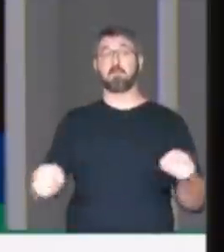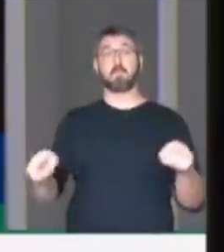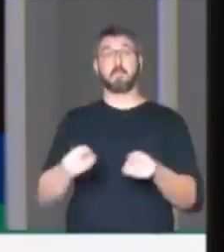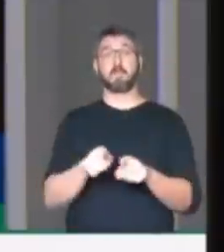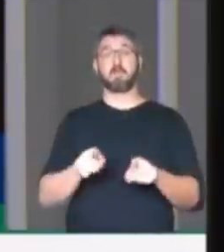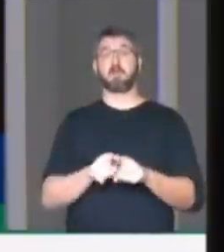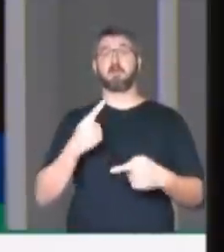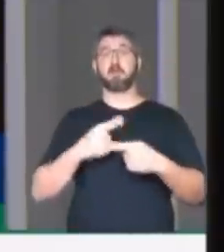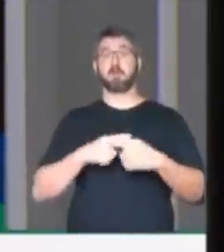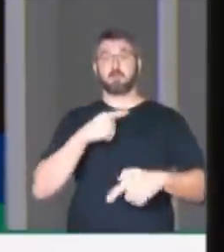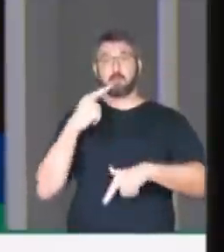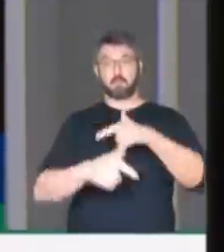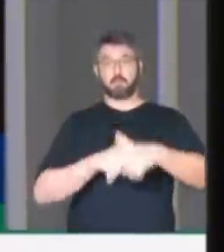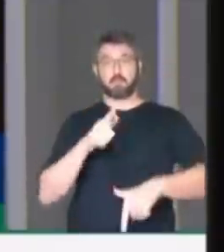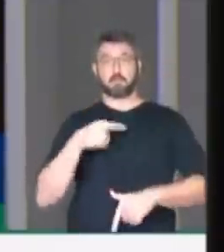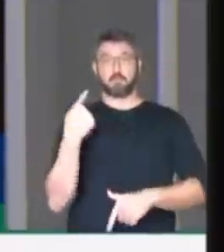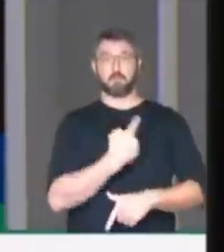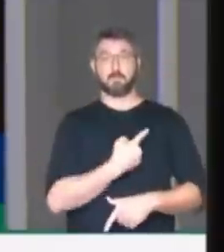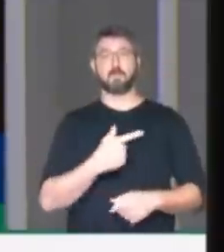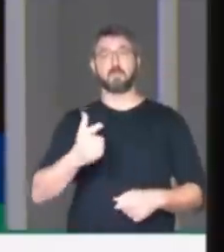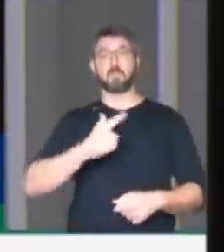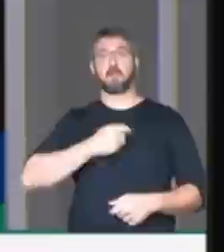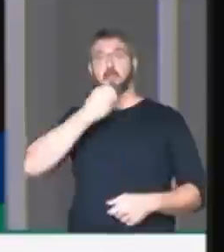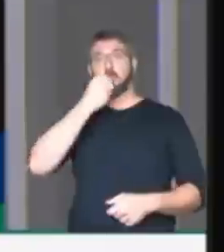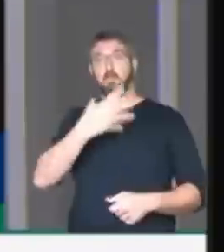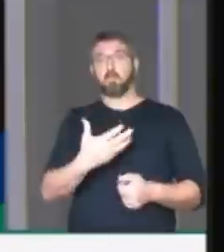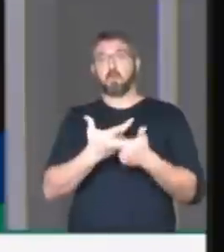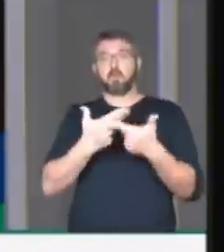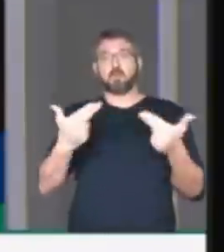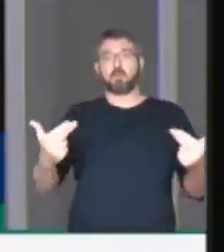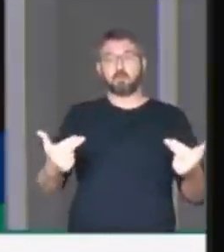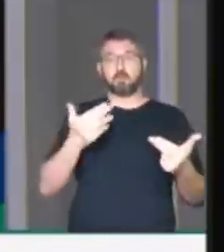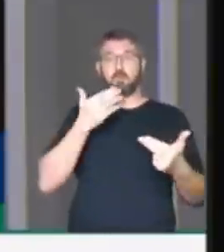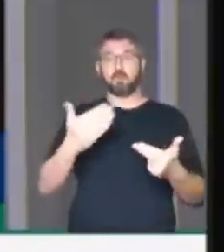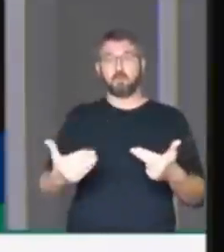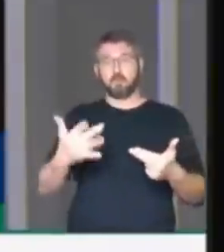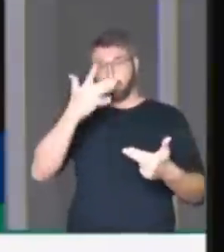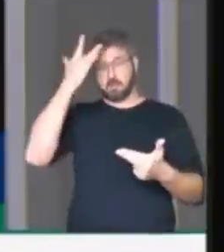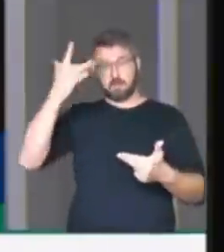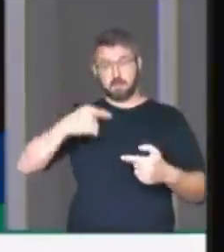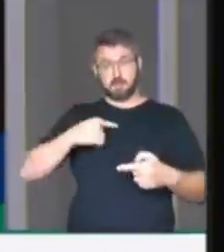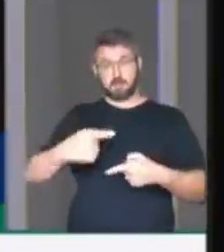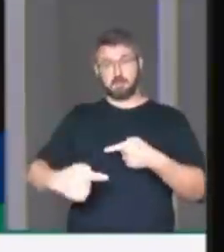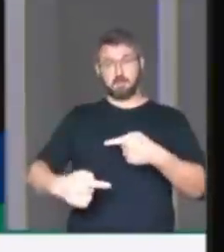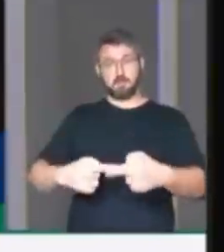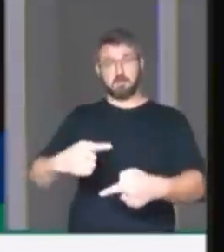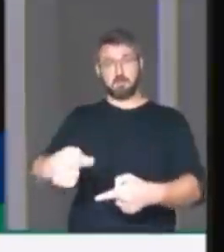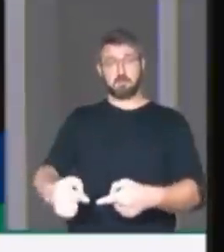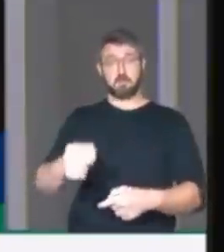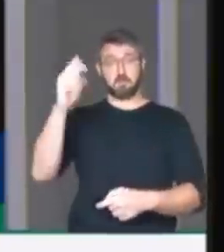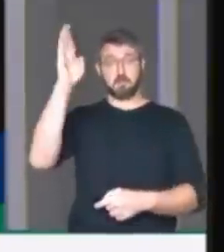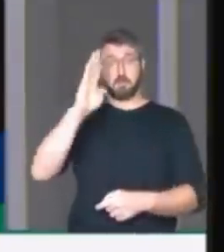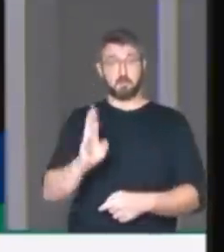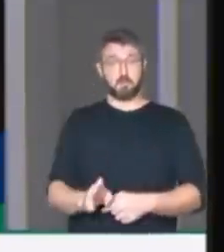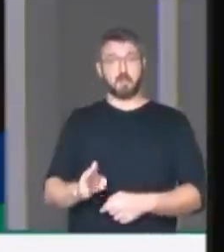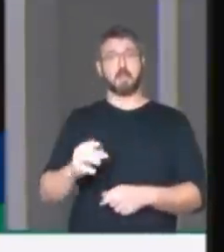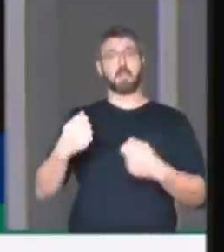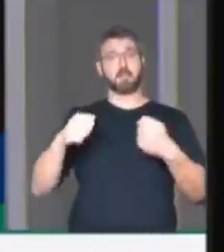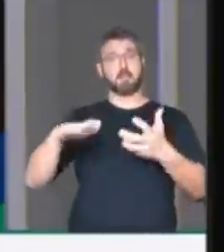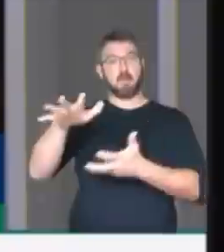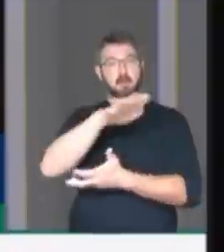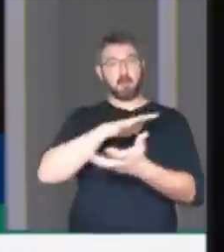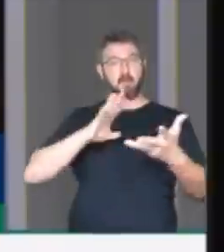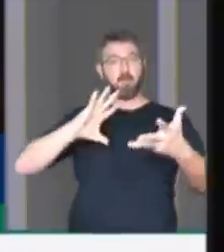que as nossas ações gerem bons frutos para as nossas gerações. O Brasil precisa de reformas,